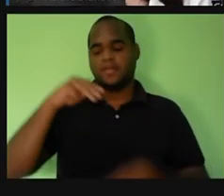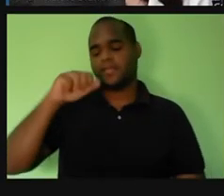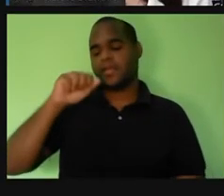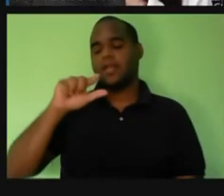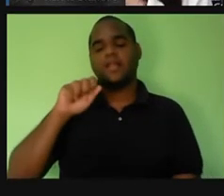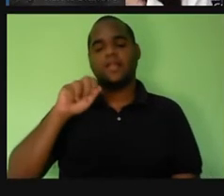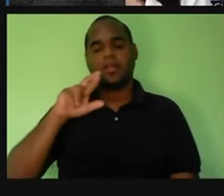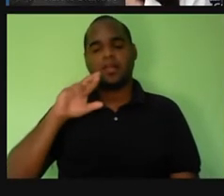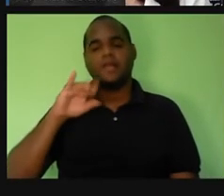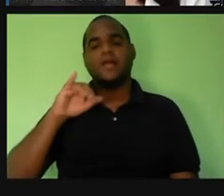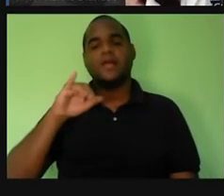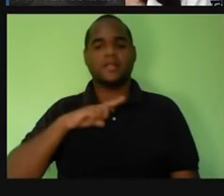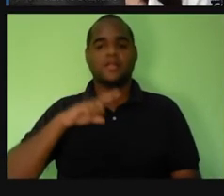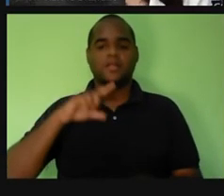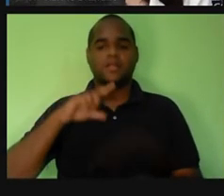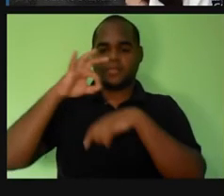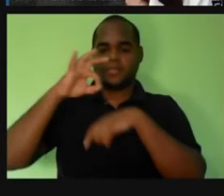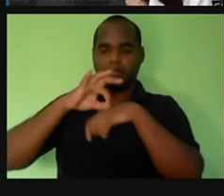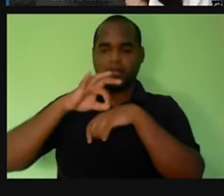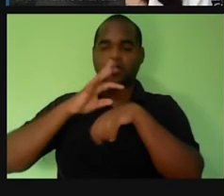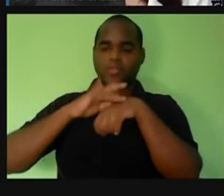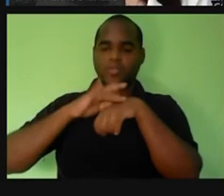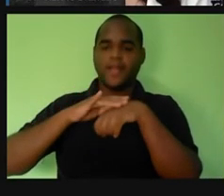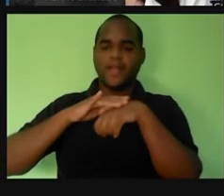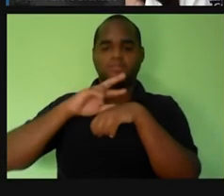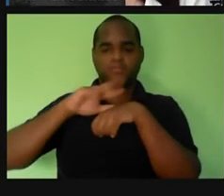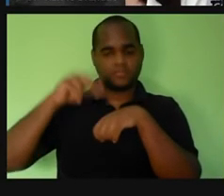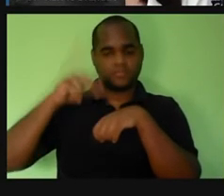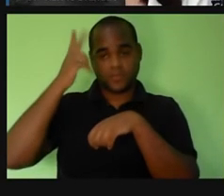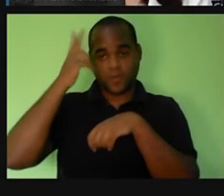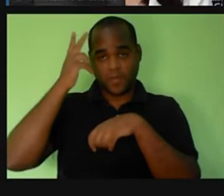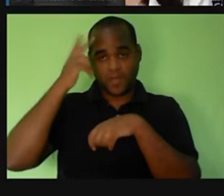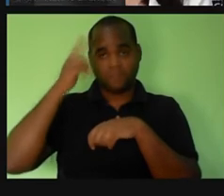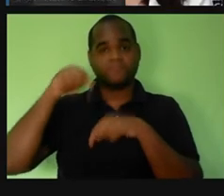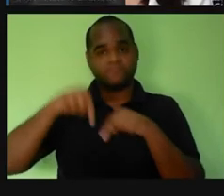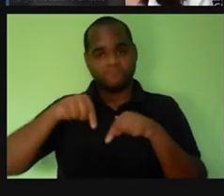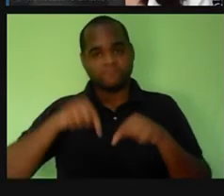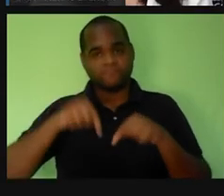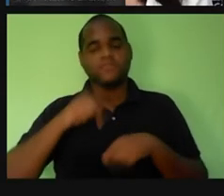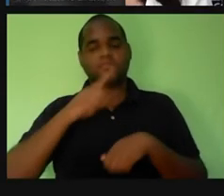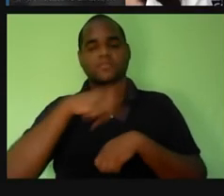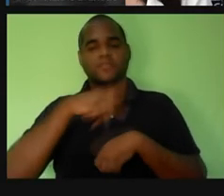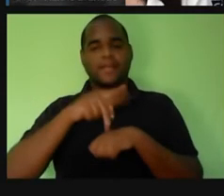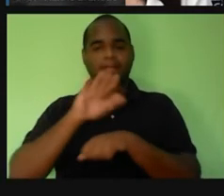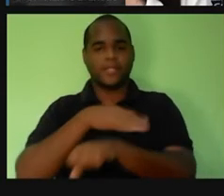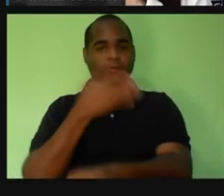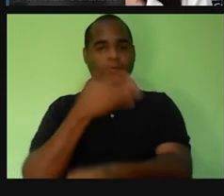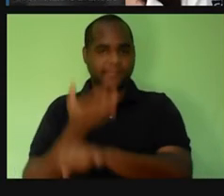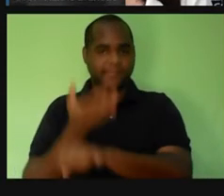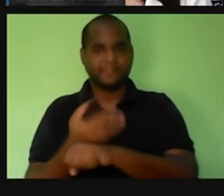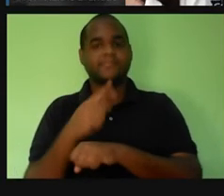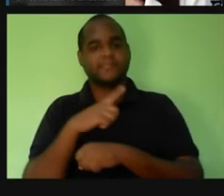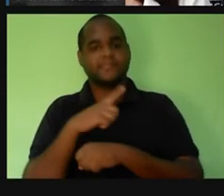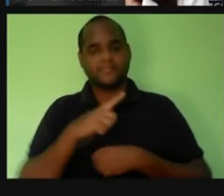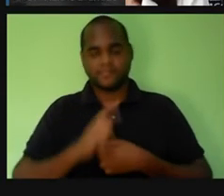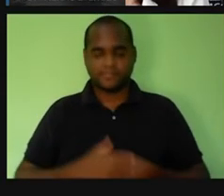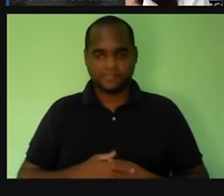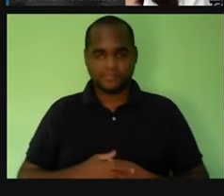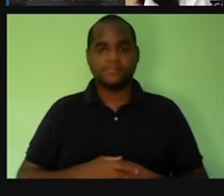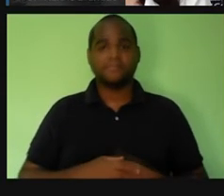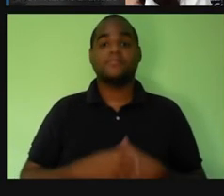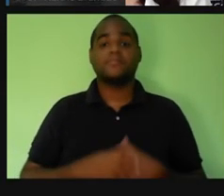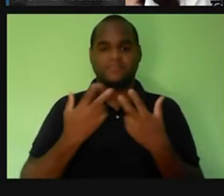também, muito comum nessa região norte do nosso país, inclusive até hoje, né? E que afeta, afetava os